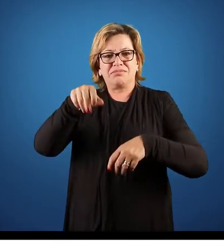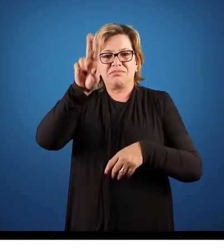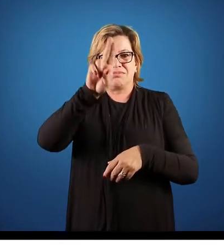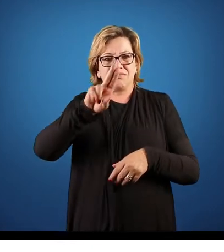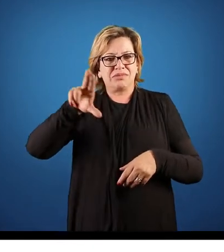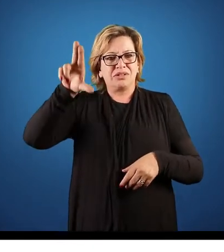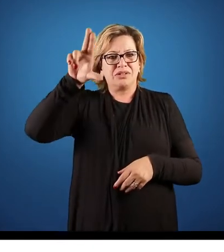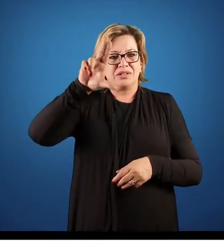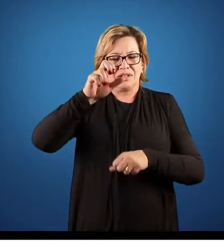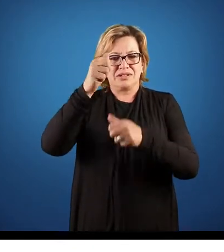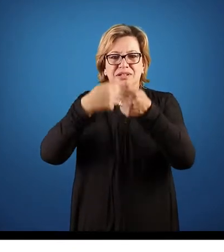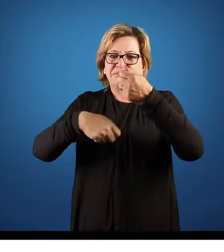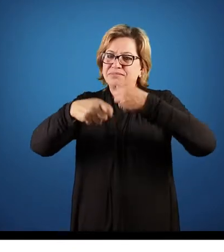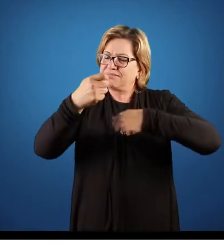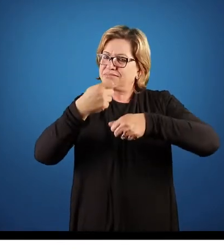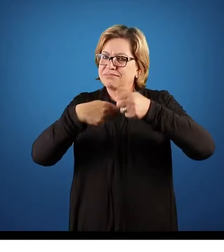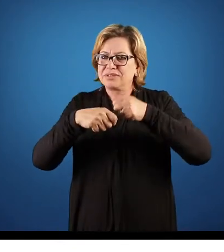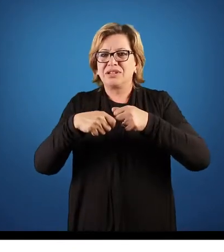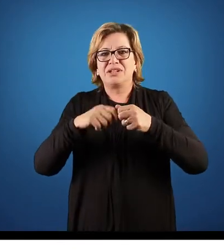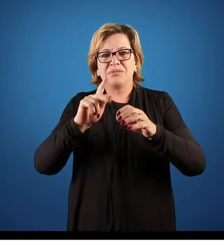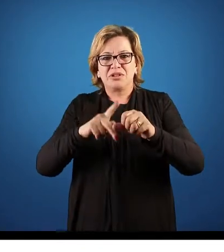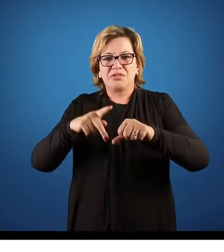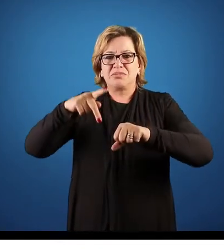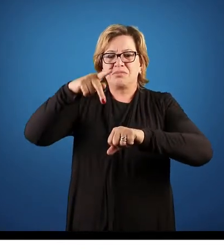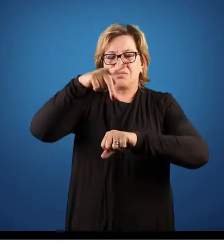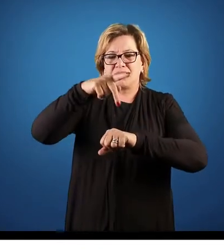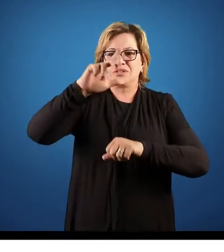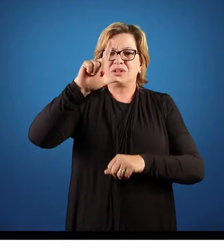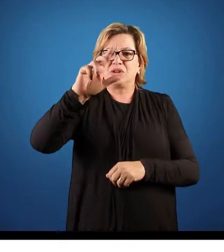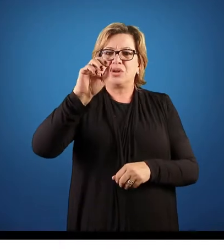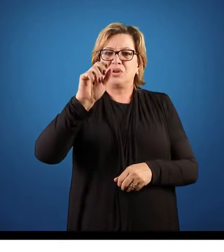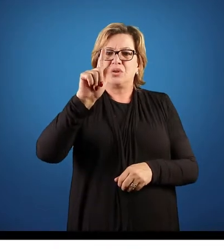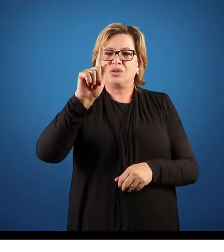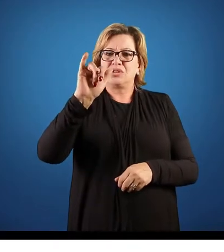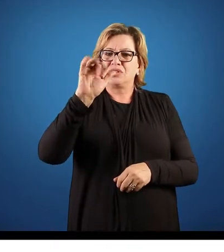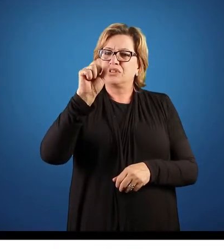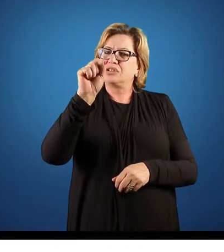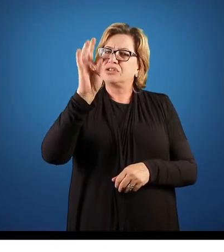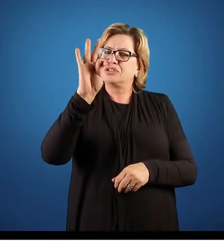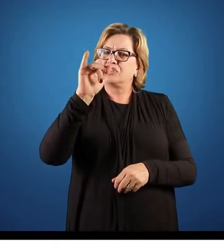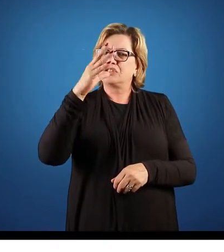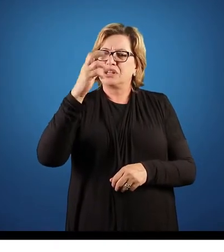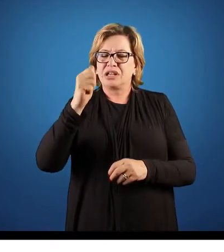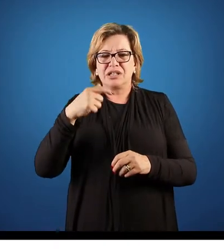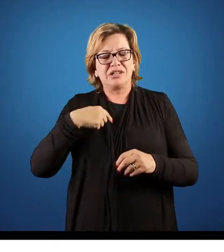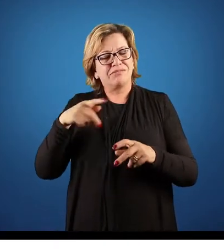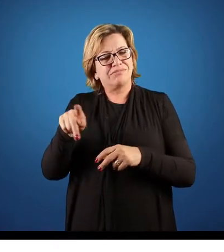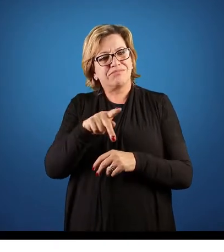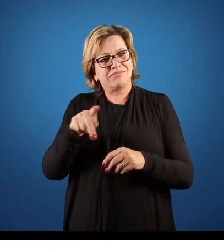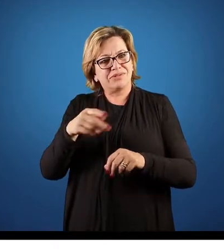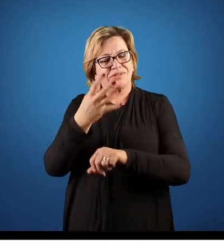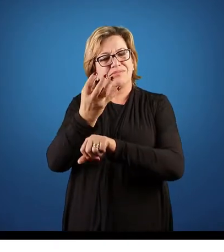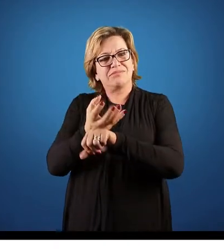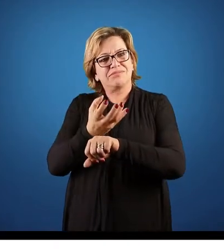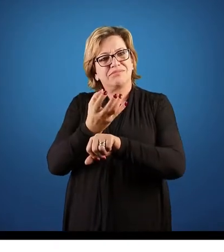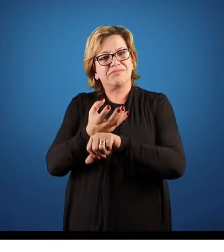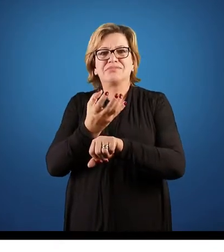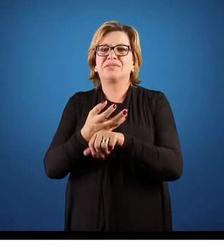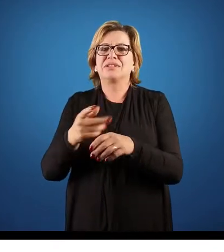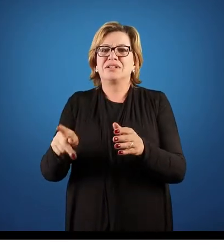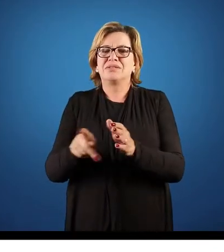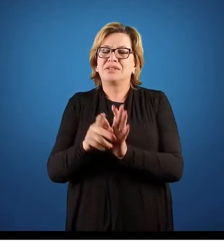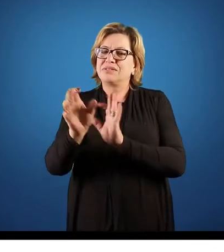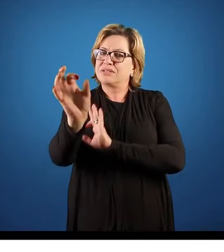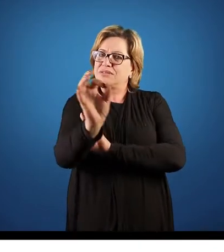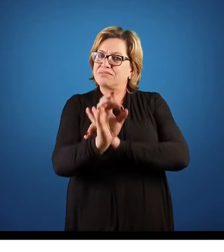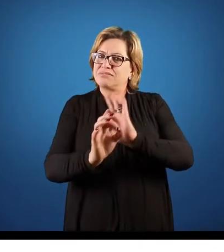pós-graduado em Logística Empresarial e serei o condutor de vocês nesse processo, nessa matéria, que é a nossa disciplina